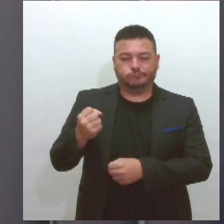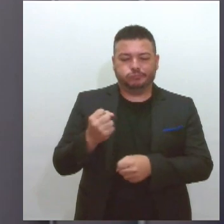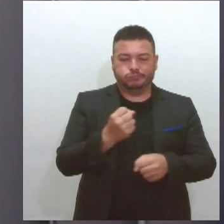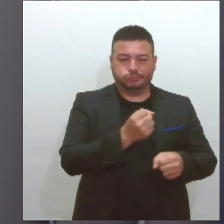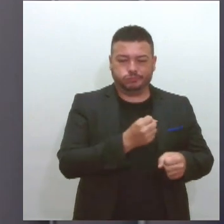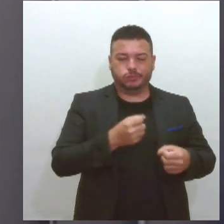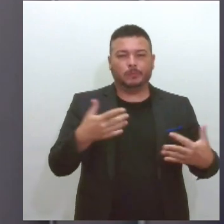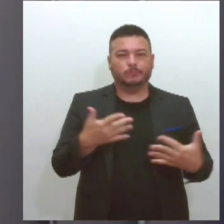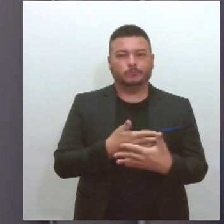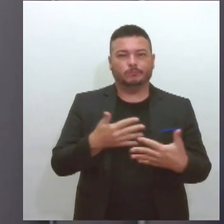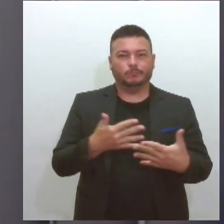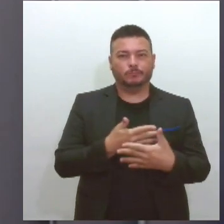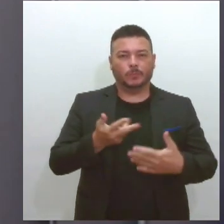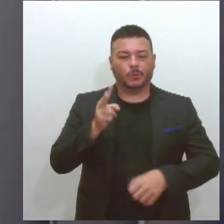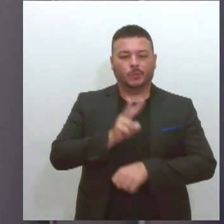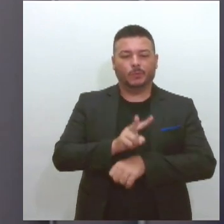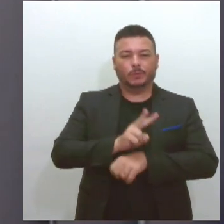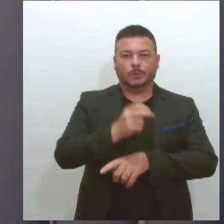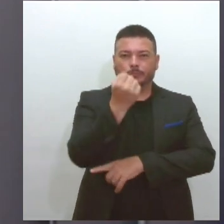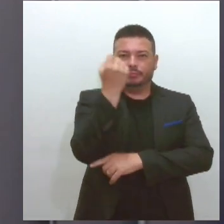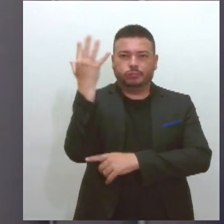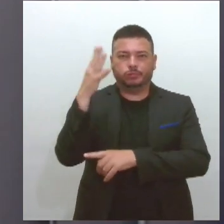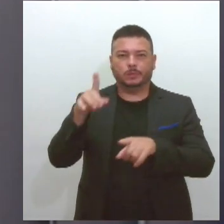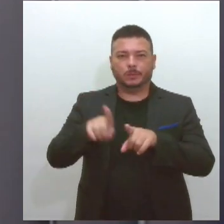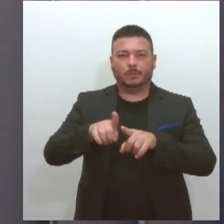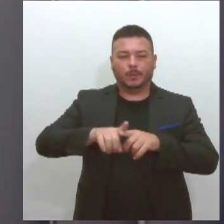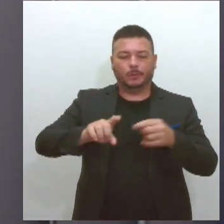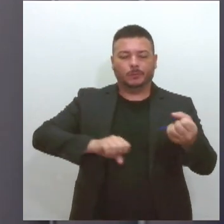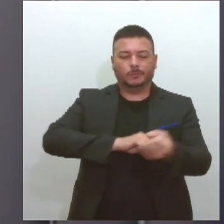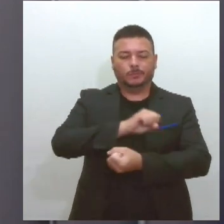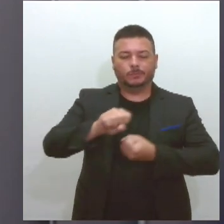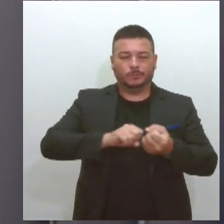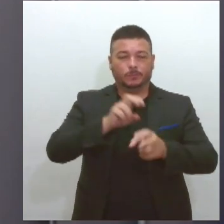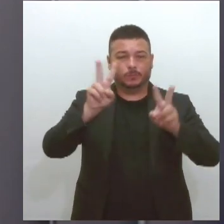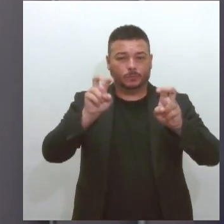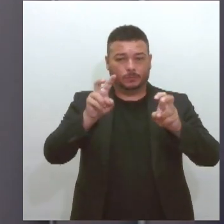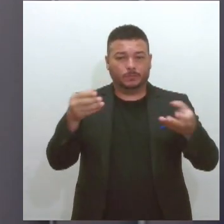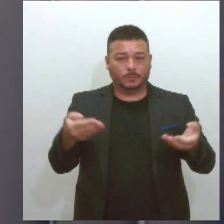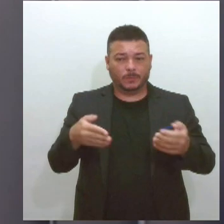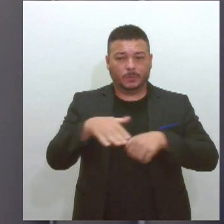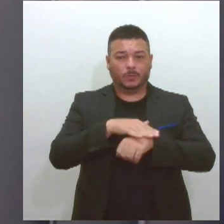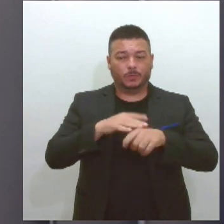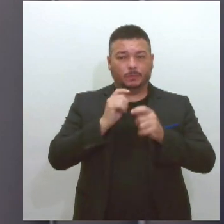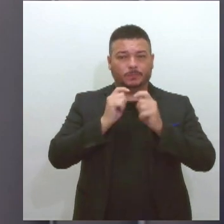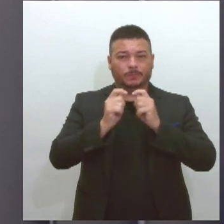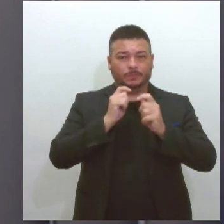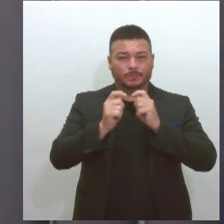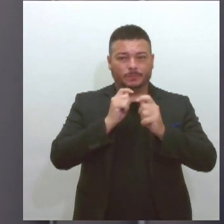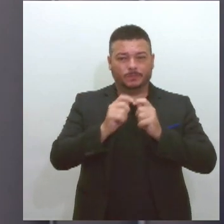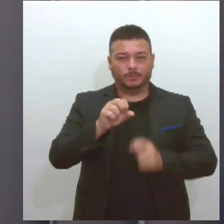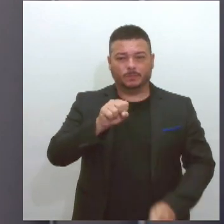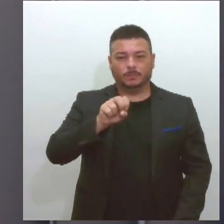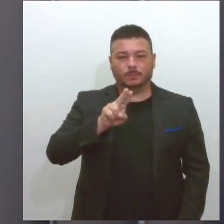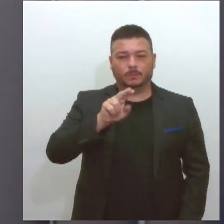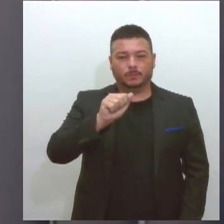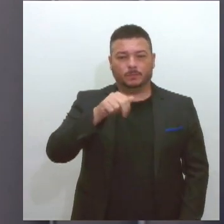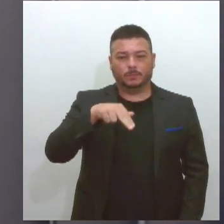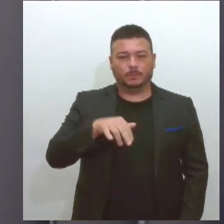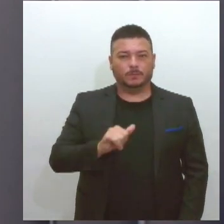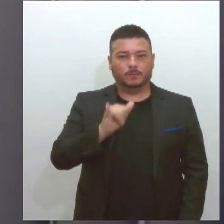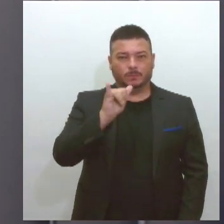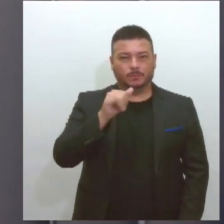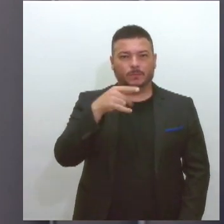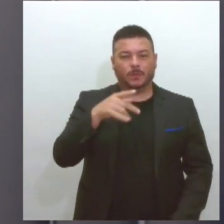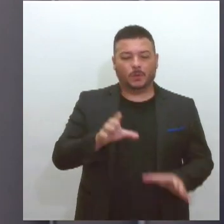ambiente e a produção sustentável. Sobre o assunto, eu converso agora com a Suiane Cardoso, que faz parte da cooperativa de